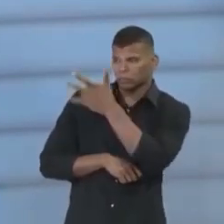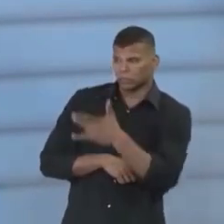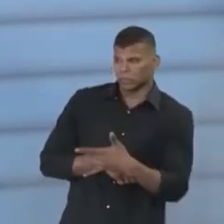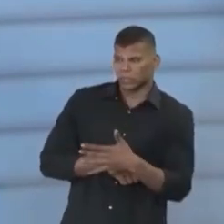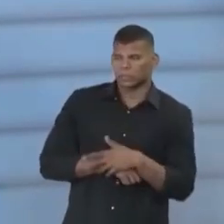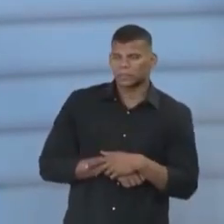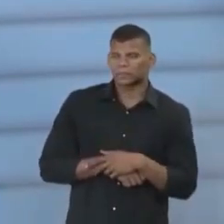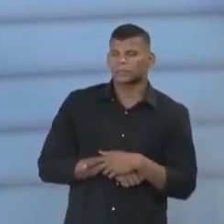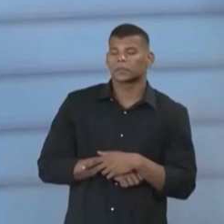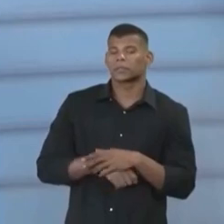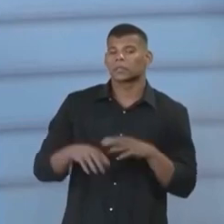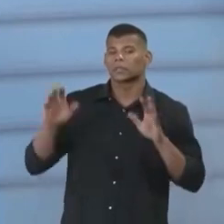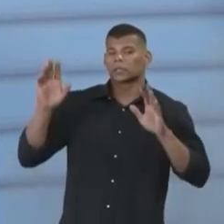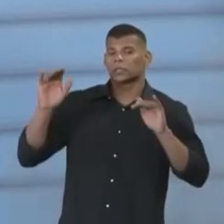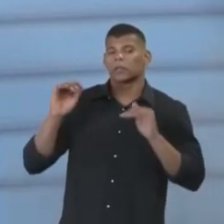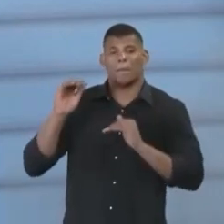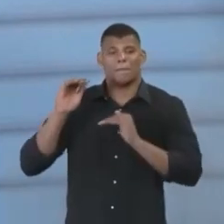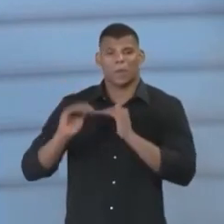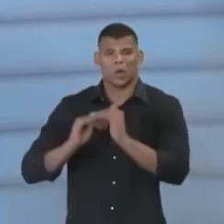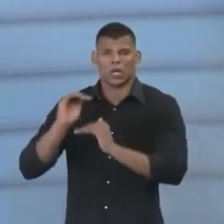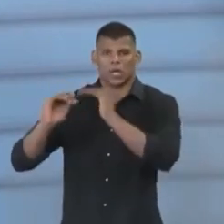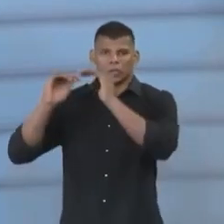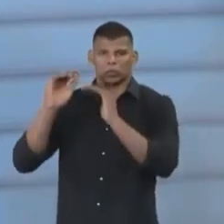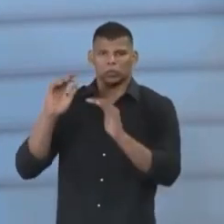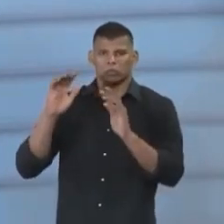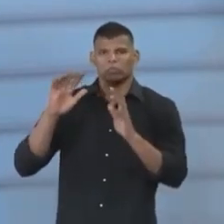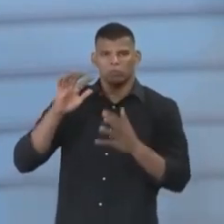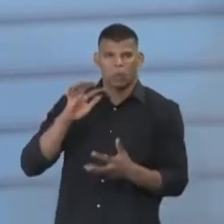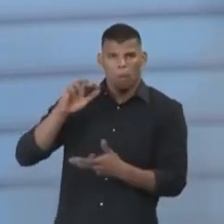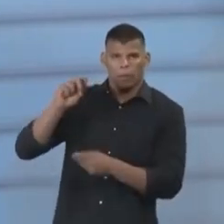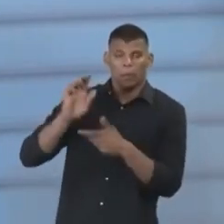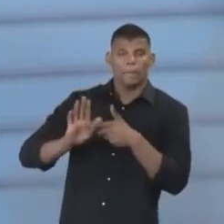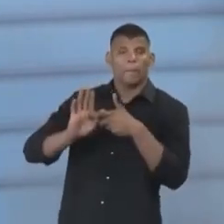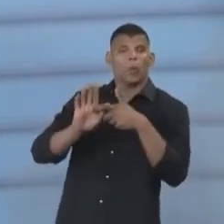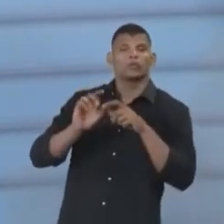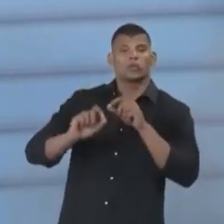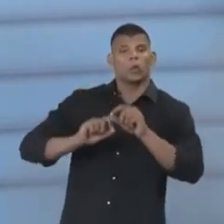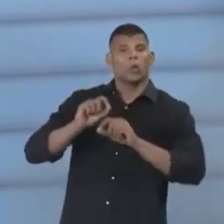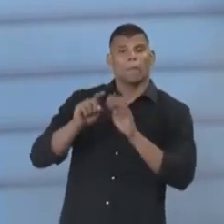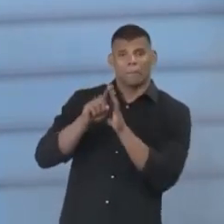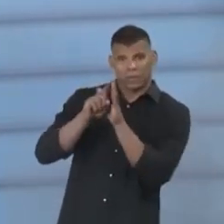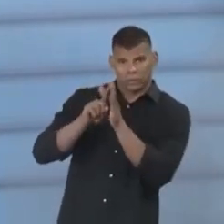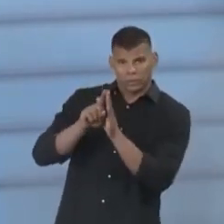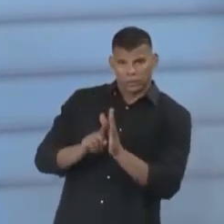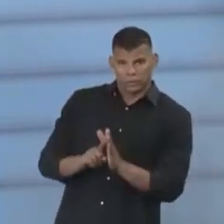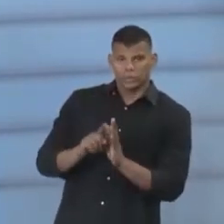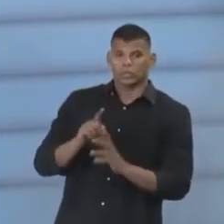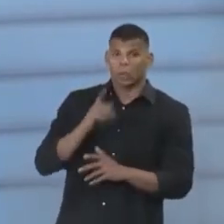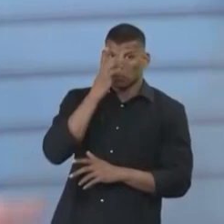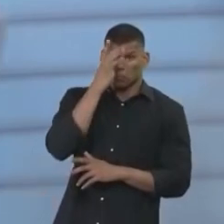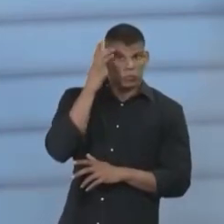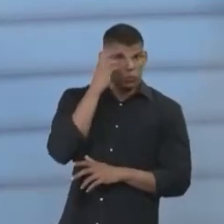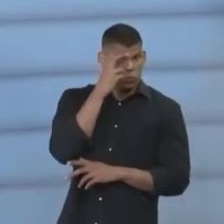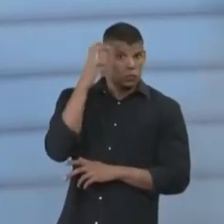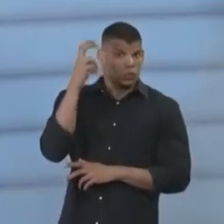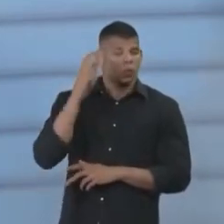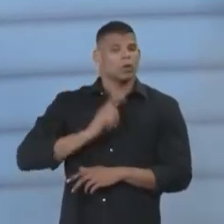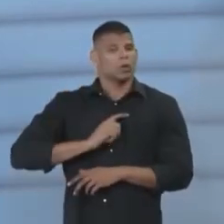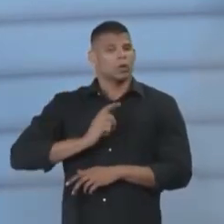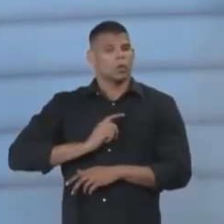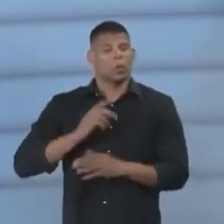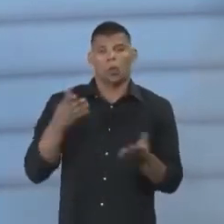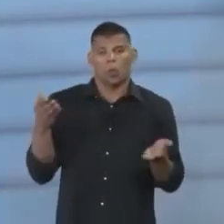o progresso da humanidade mostrou, através de pesquisas e de pessoas inteligentes, que